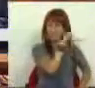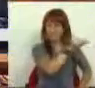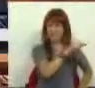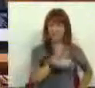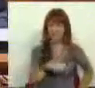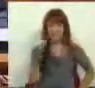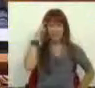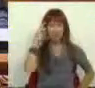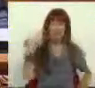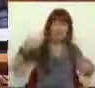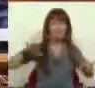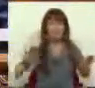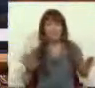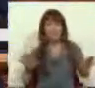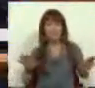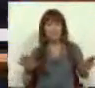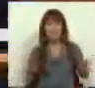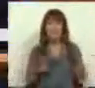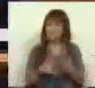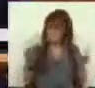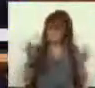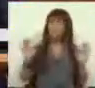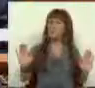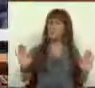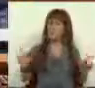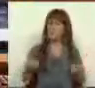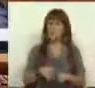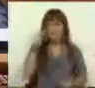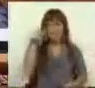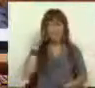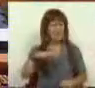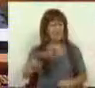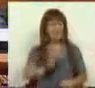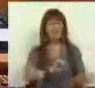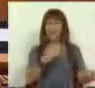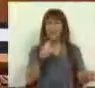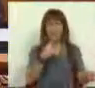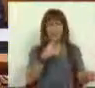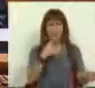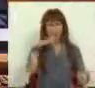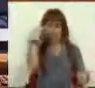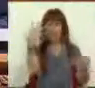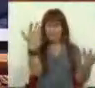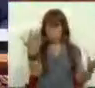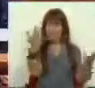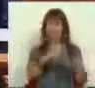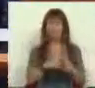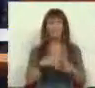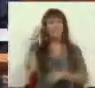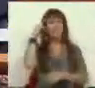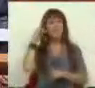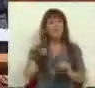Regional da Madeira. Porém, há que reconhecer, a Madeira está numa situação muito difícil.